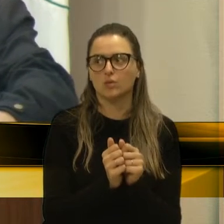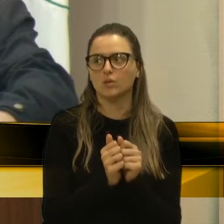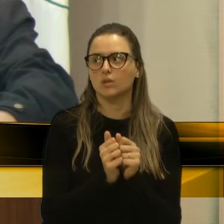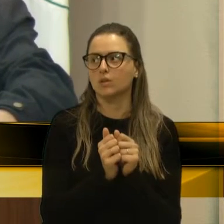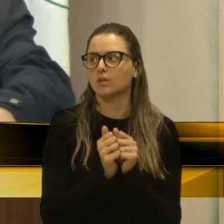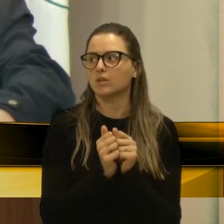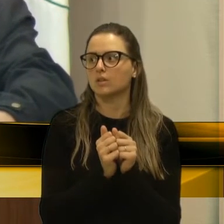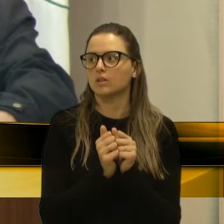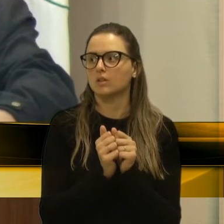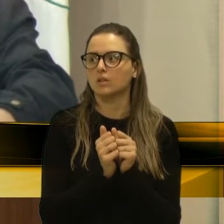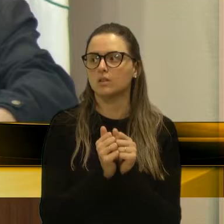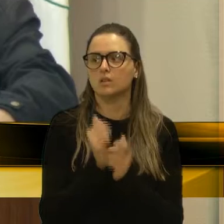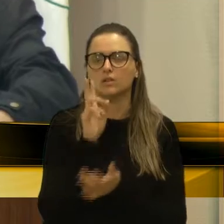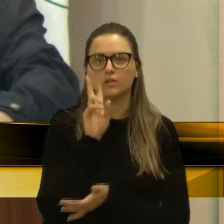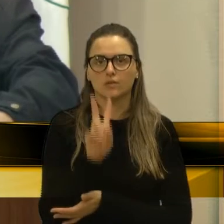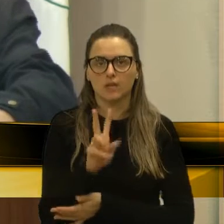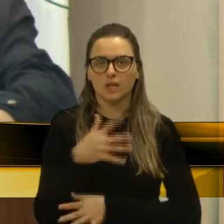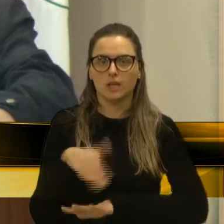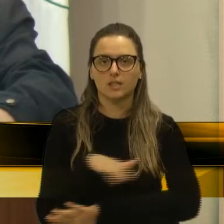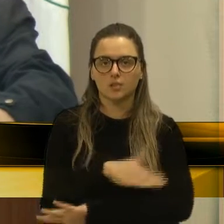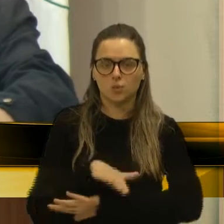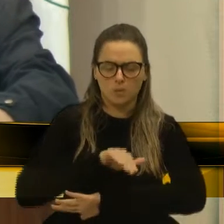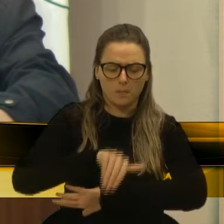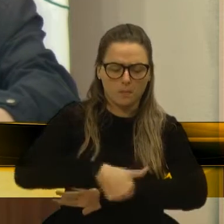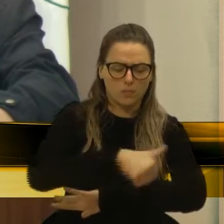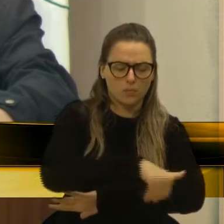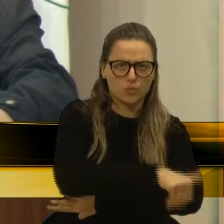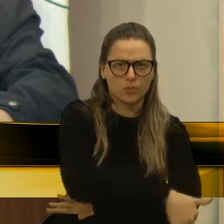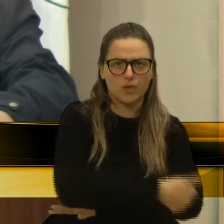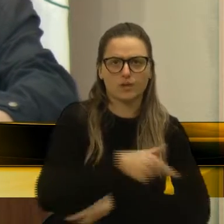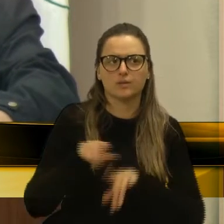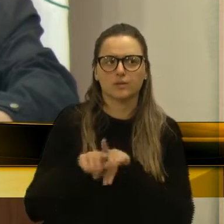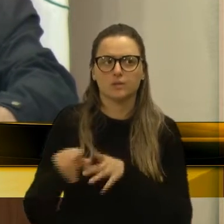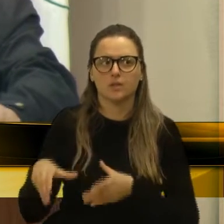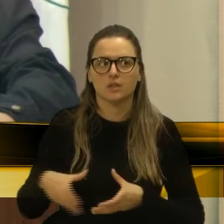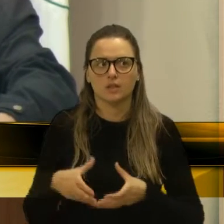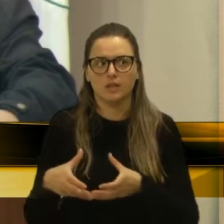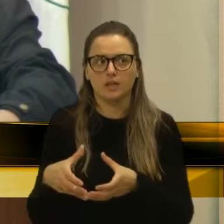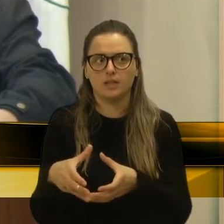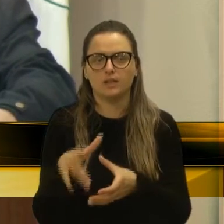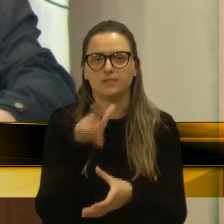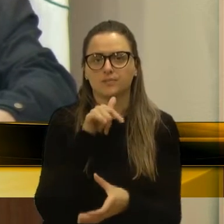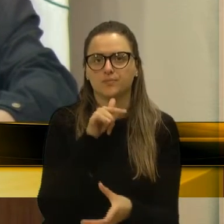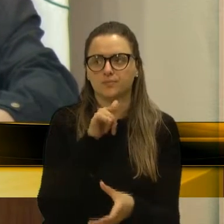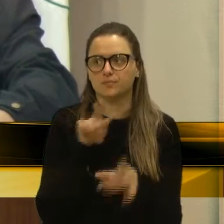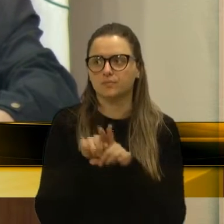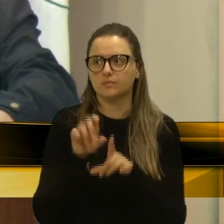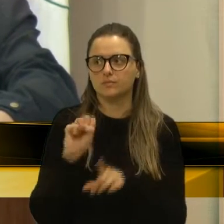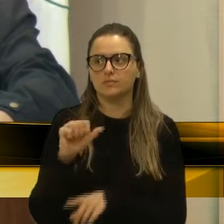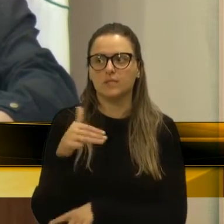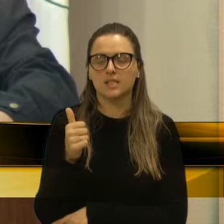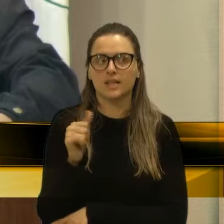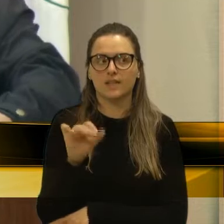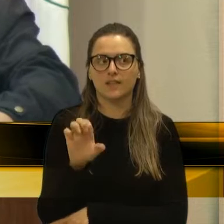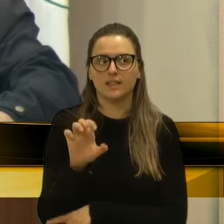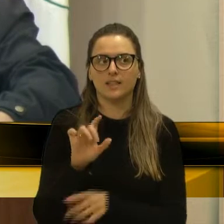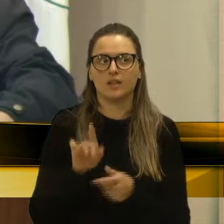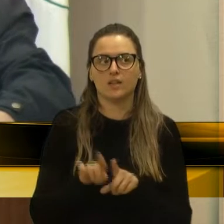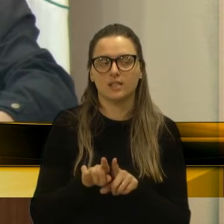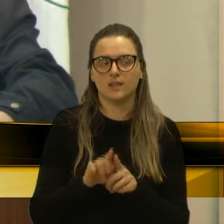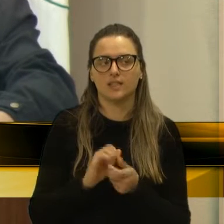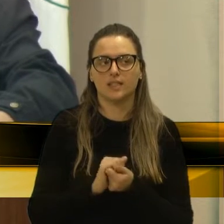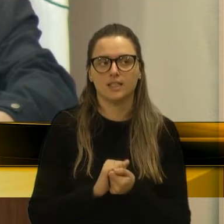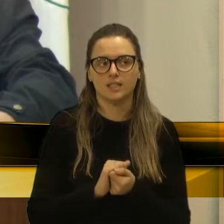se encontravam, as ruas esburacadas, com as mangueiras do Samai, de fora da